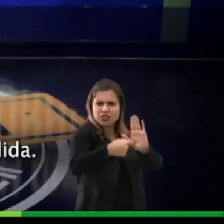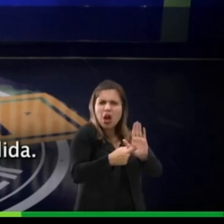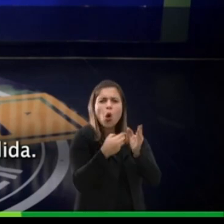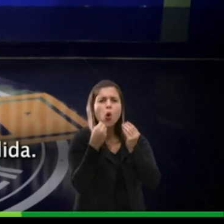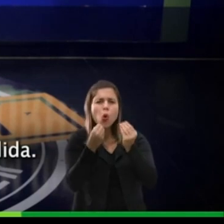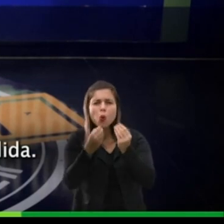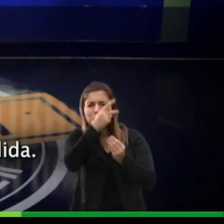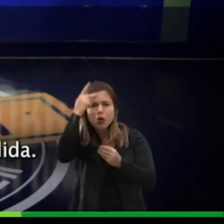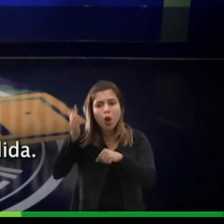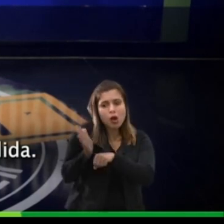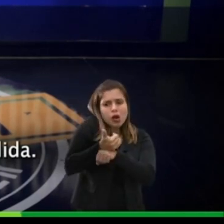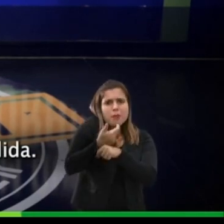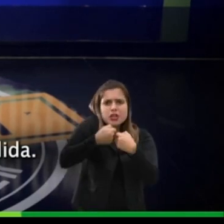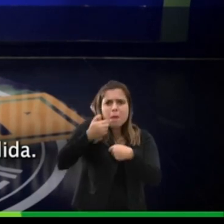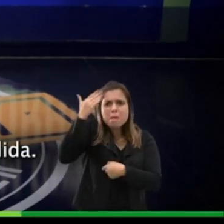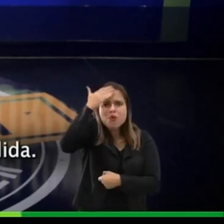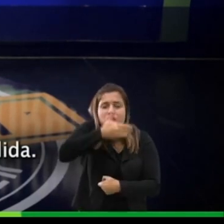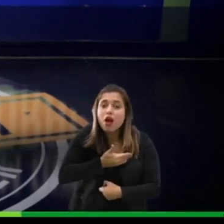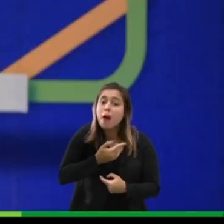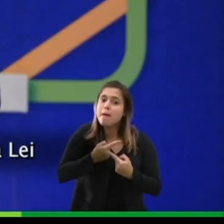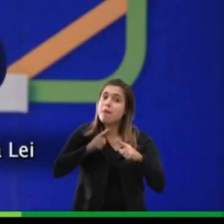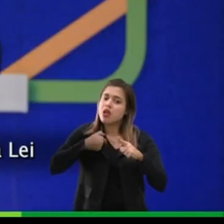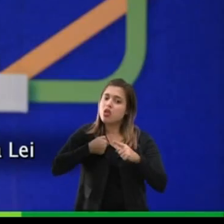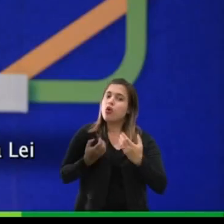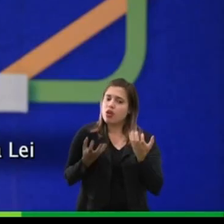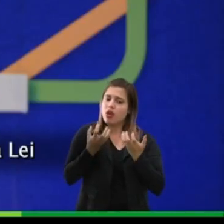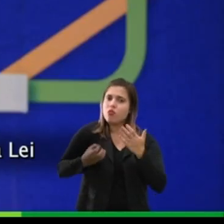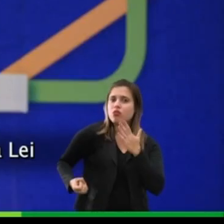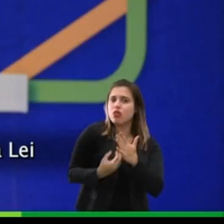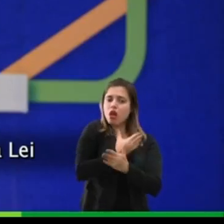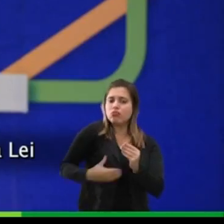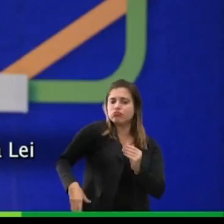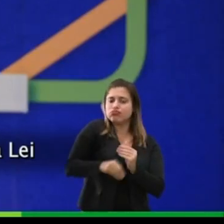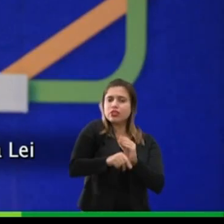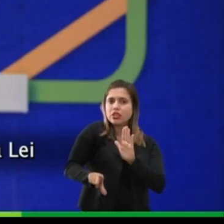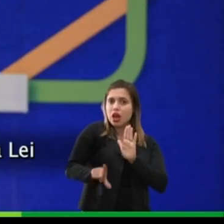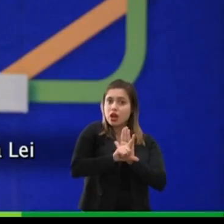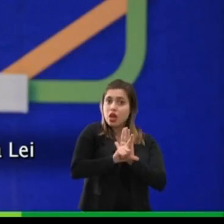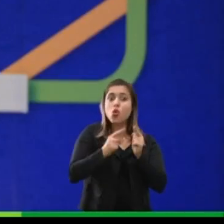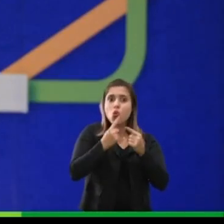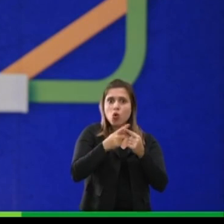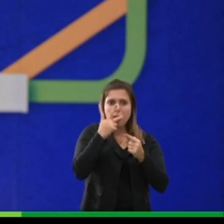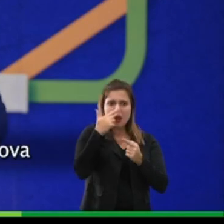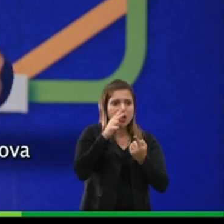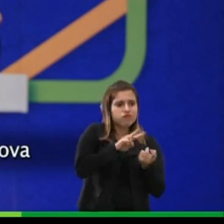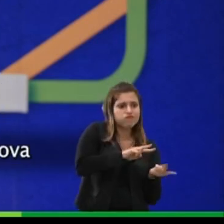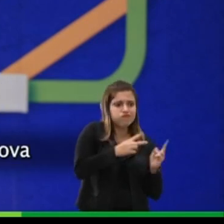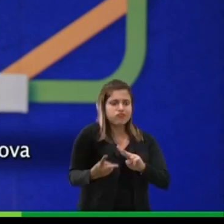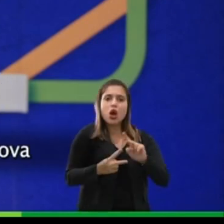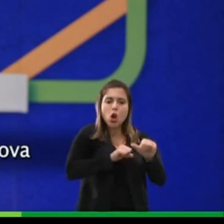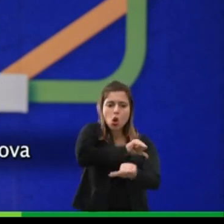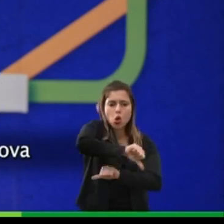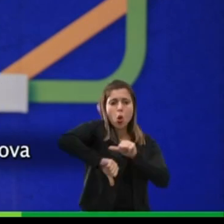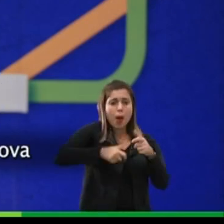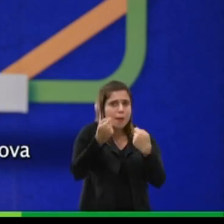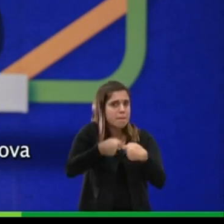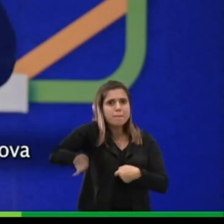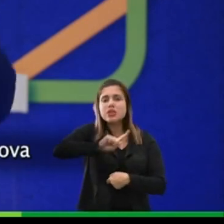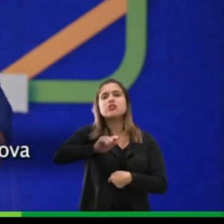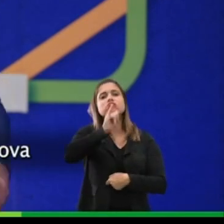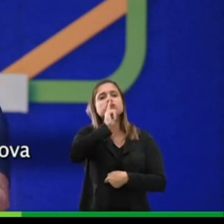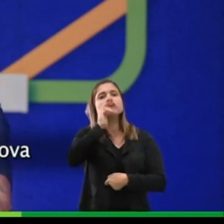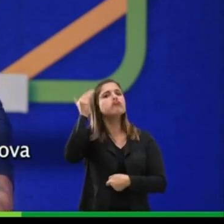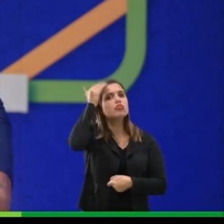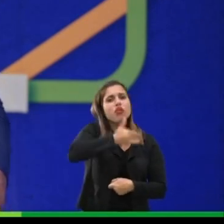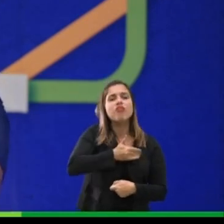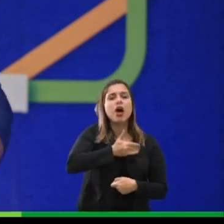ela ainda tem que provar que foi agredida. Mas eu vou propor uma emenda nessa lei. E que haja a inversão do